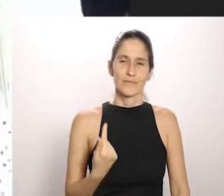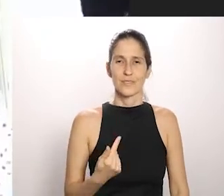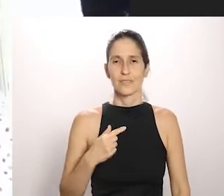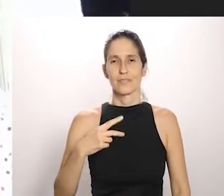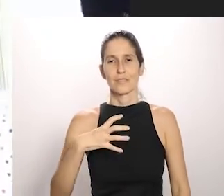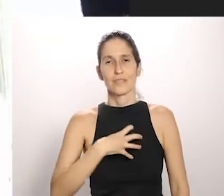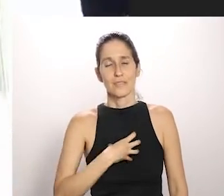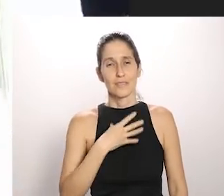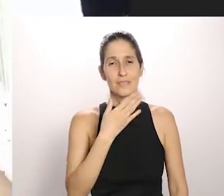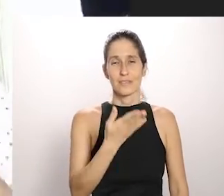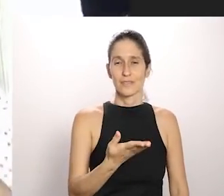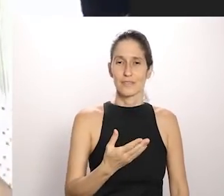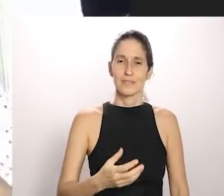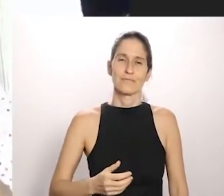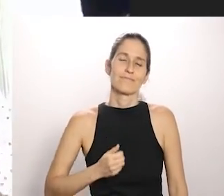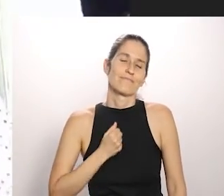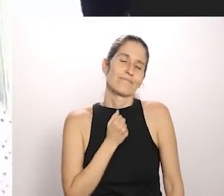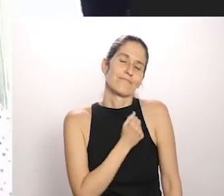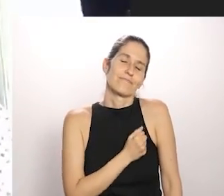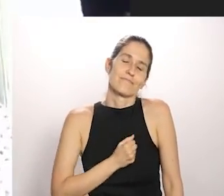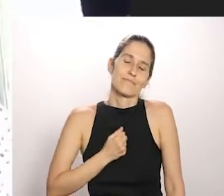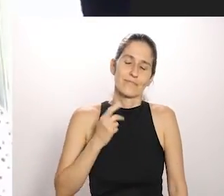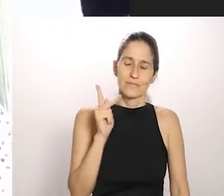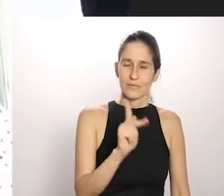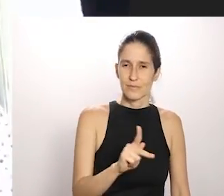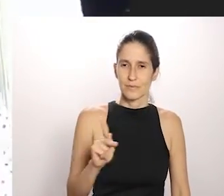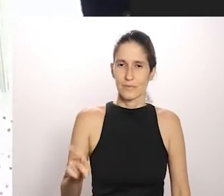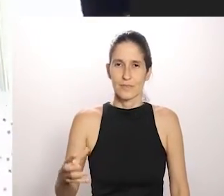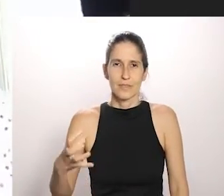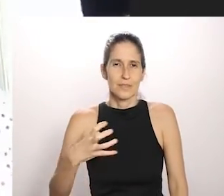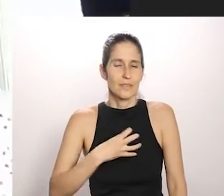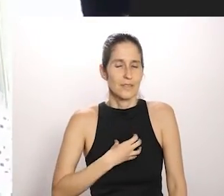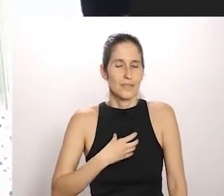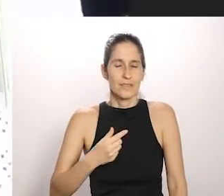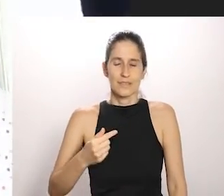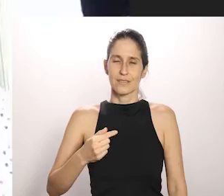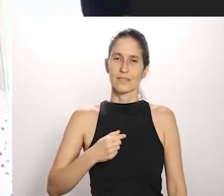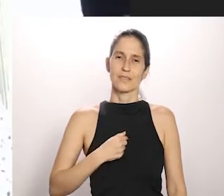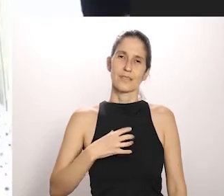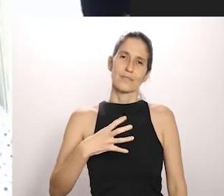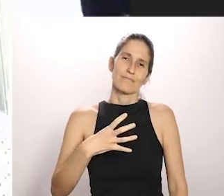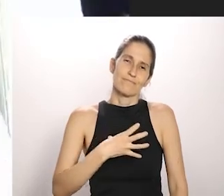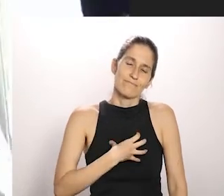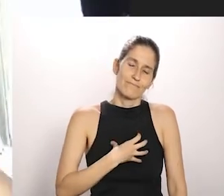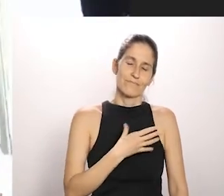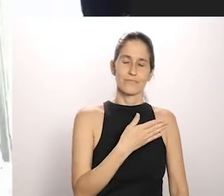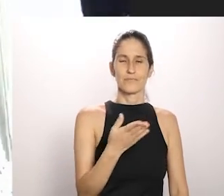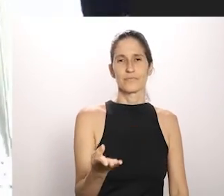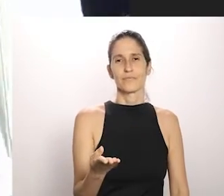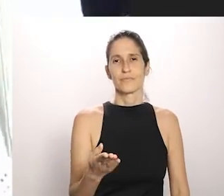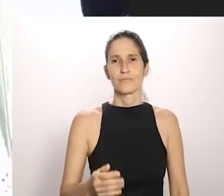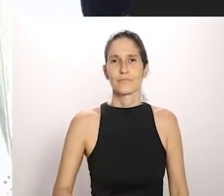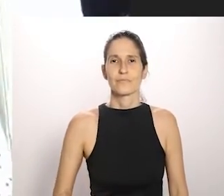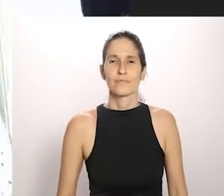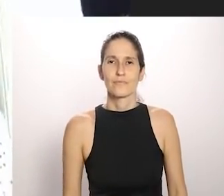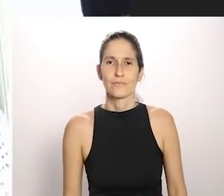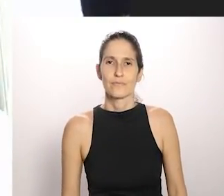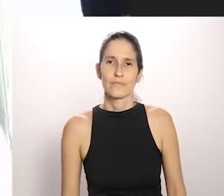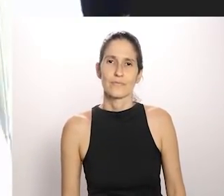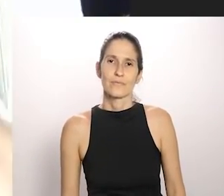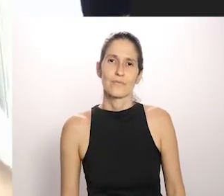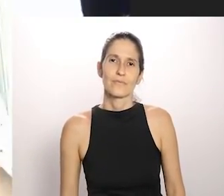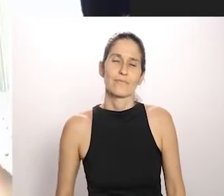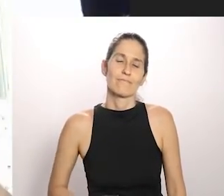tu. Ô, que saudade dos mestres sente eu e sente tu.